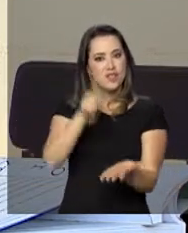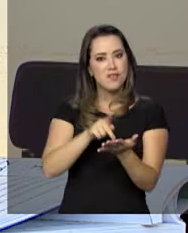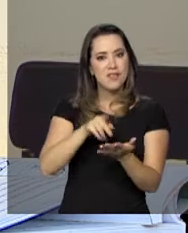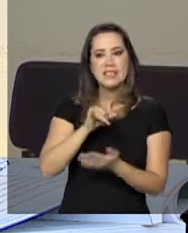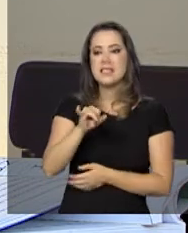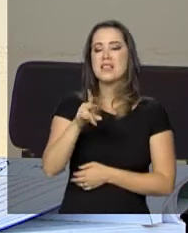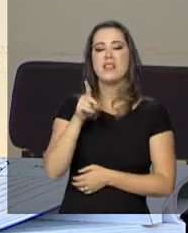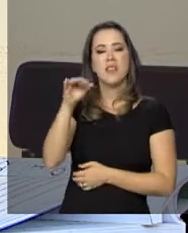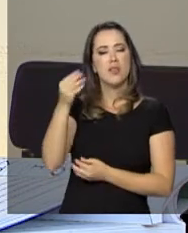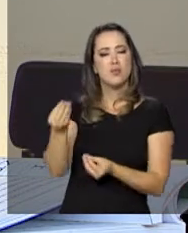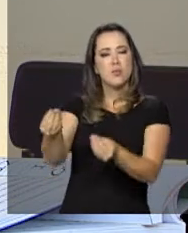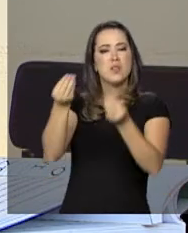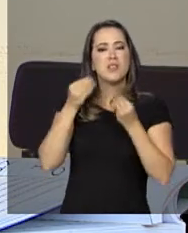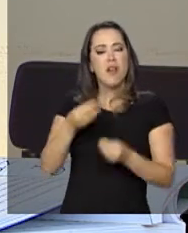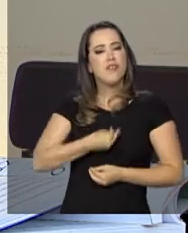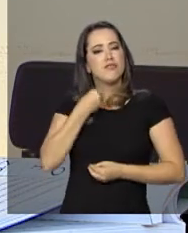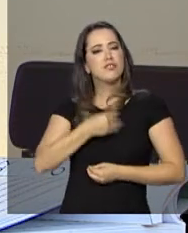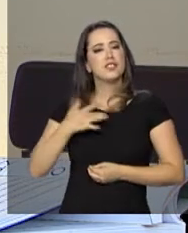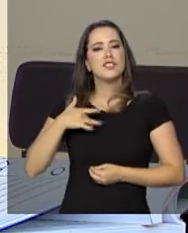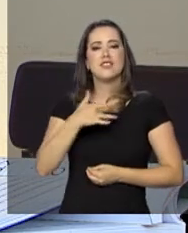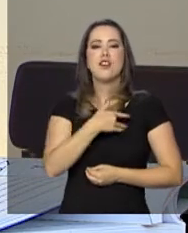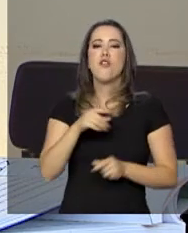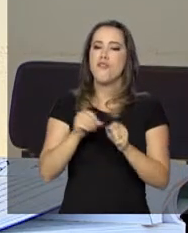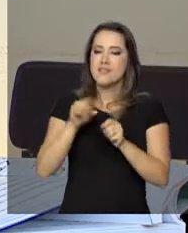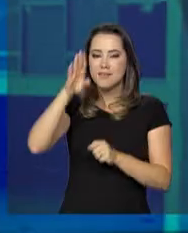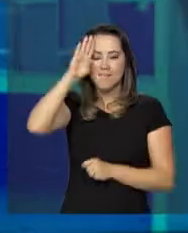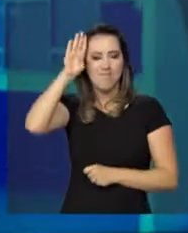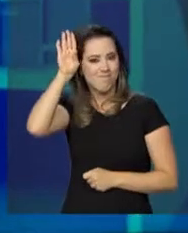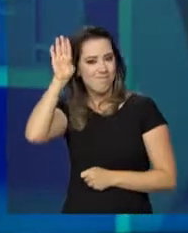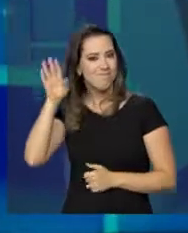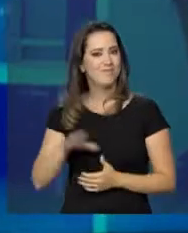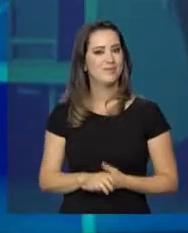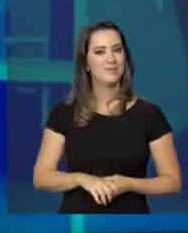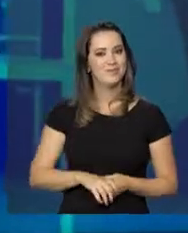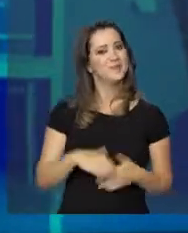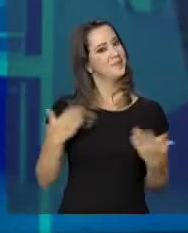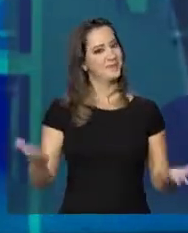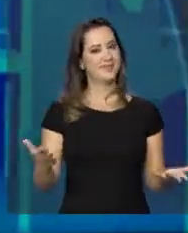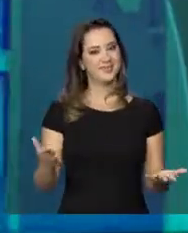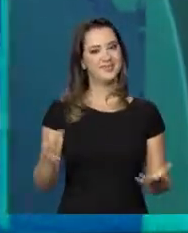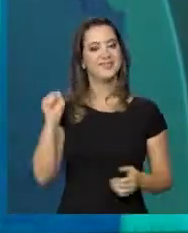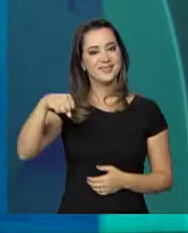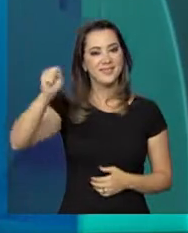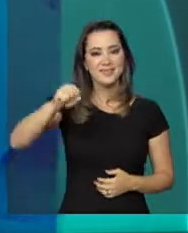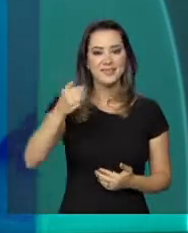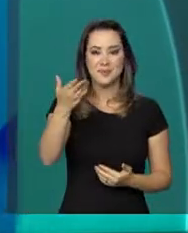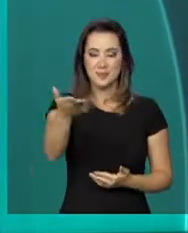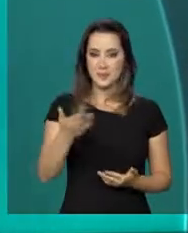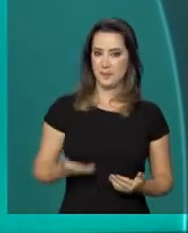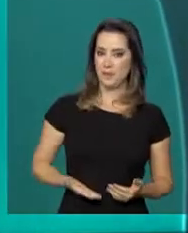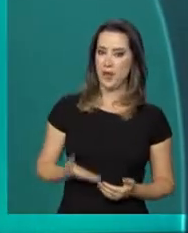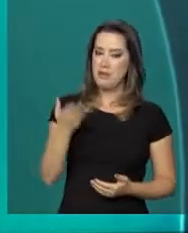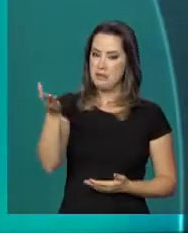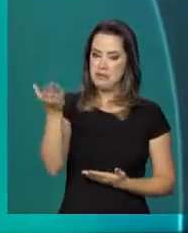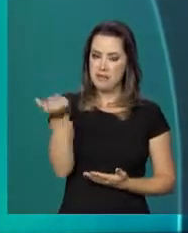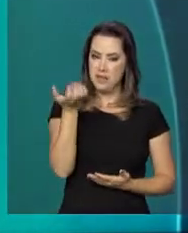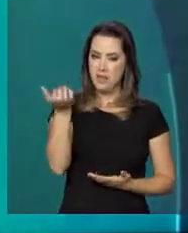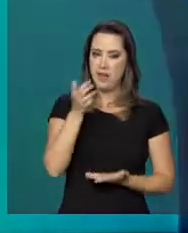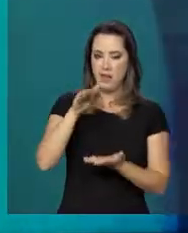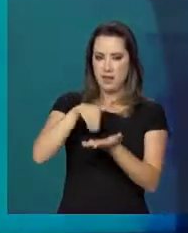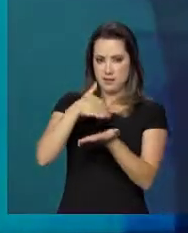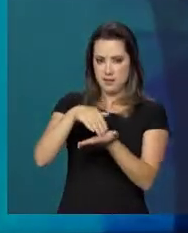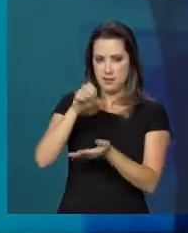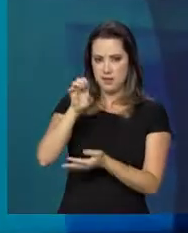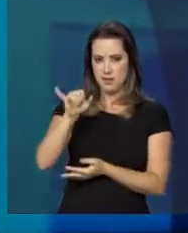Deus me der vida e saúde, eu vou cursar uma faculdade. É isso mesmo, dona Maria Lúcia. E olha, para se inscrever no EJA,